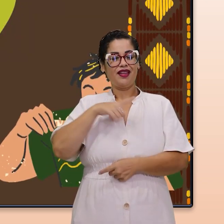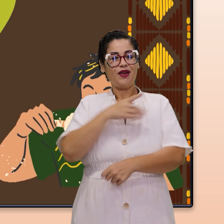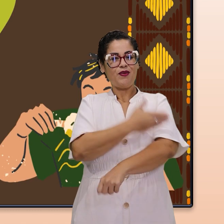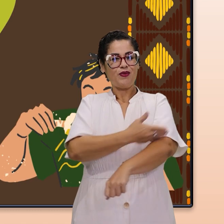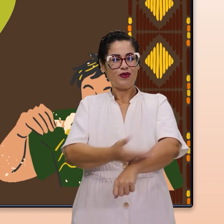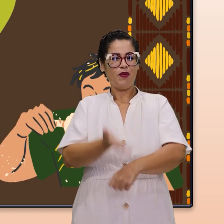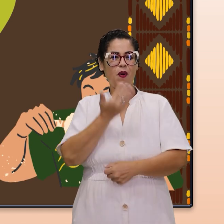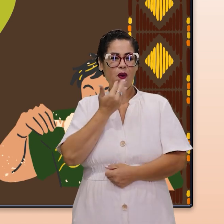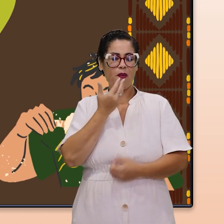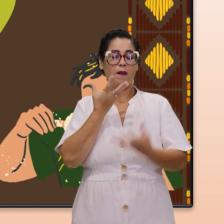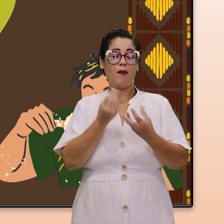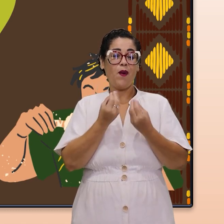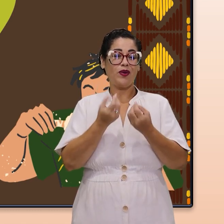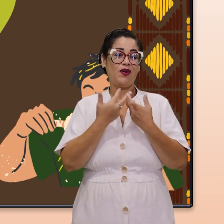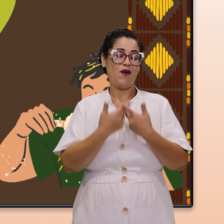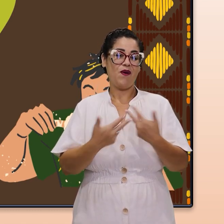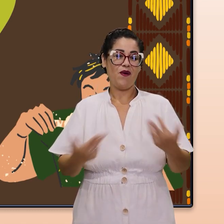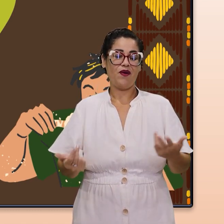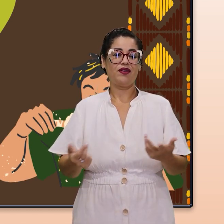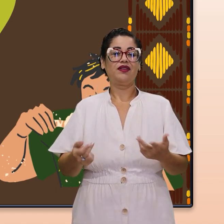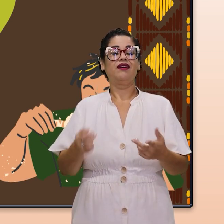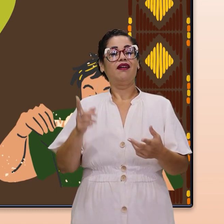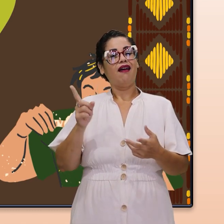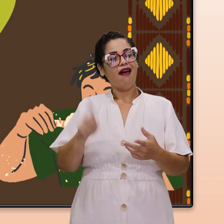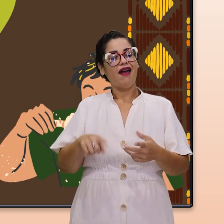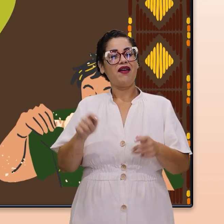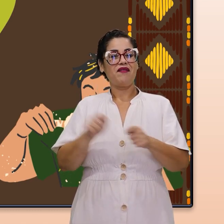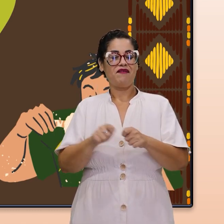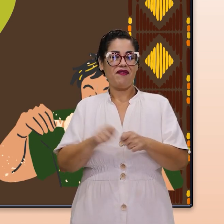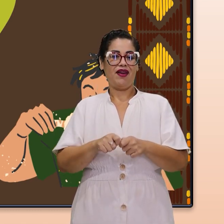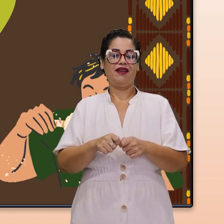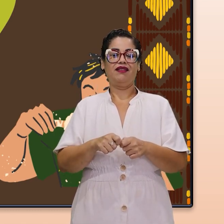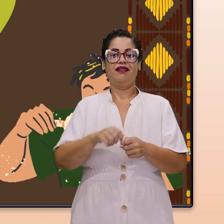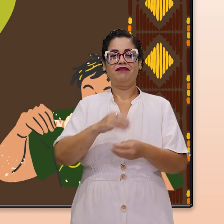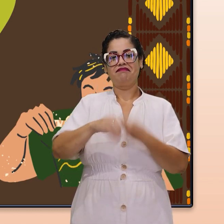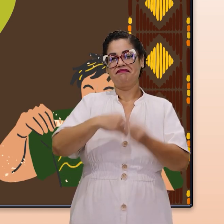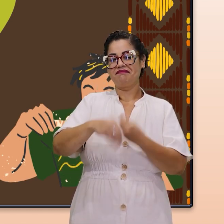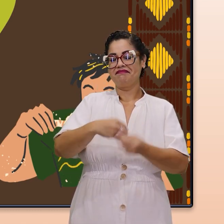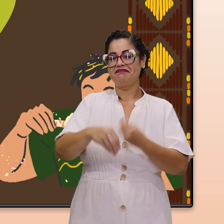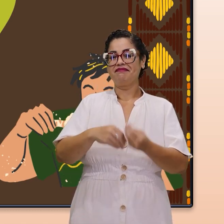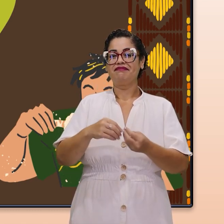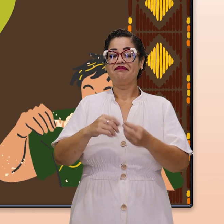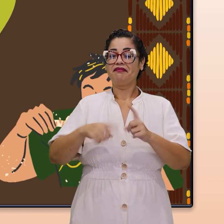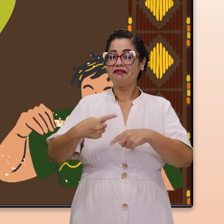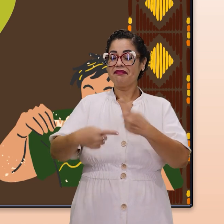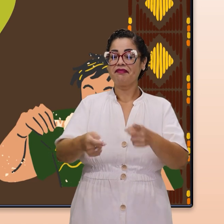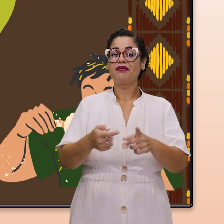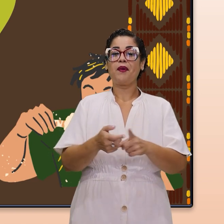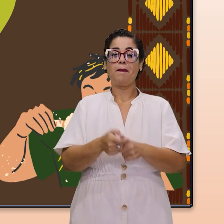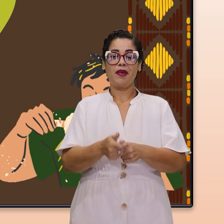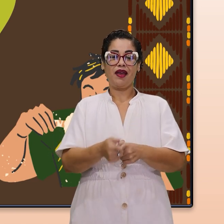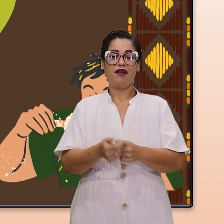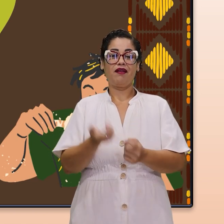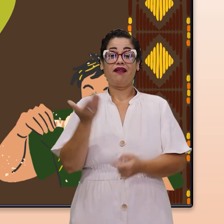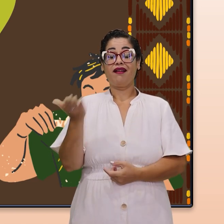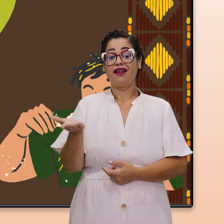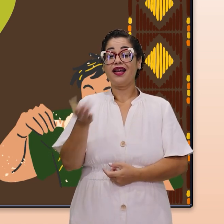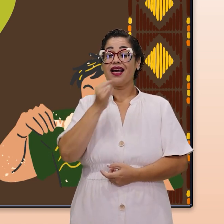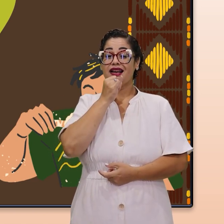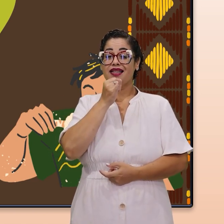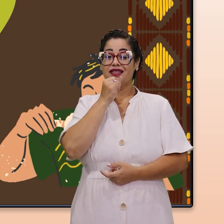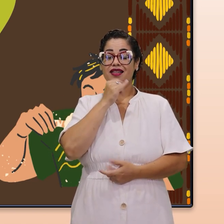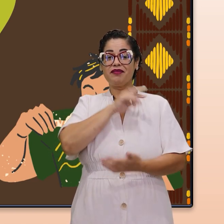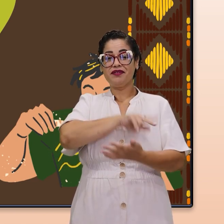hábitos de comer muitas coisas que são feitas a partir do milho. Olha que exemplos que são